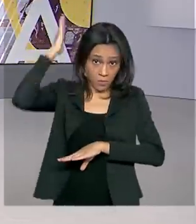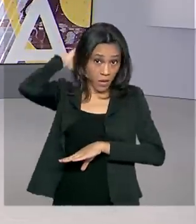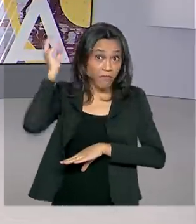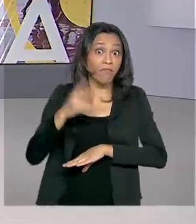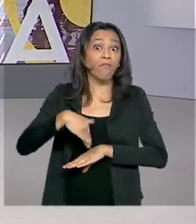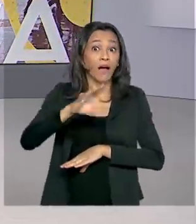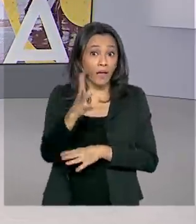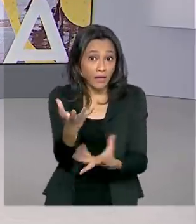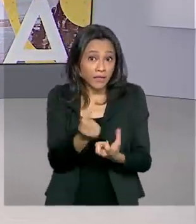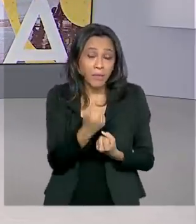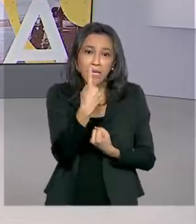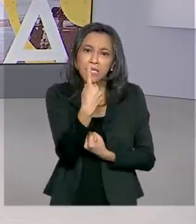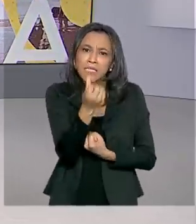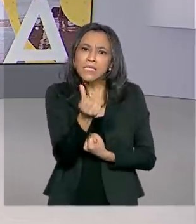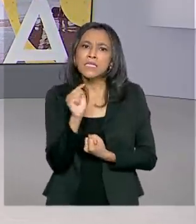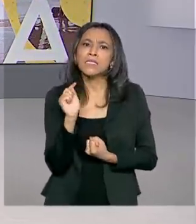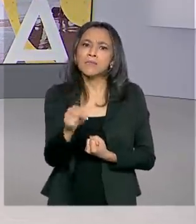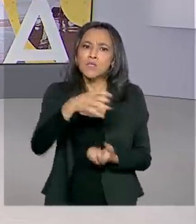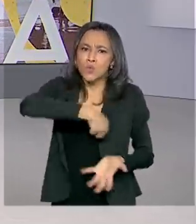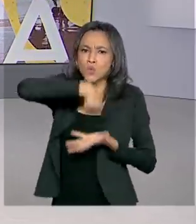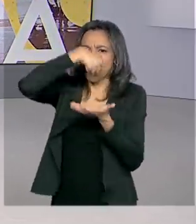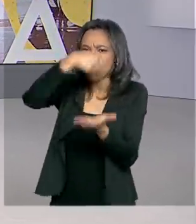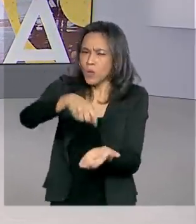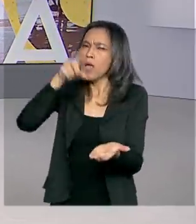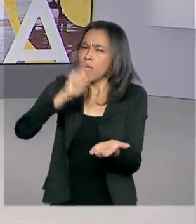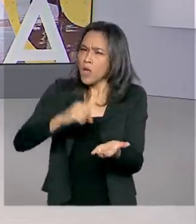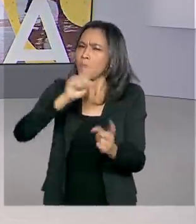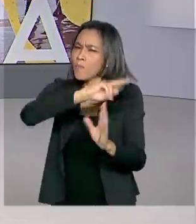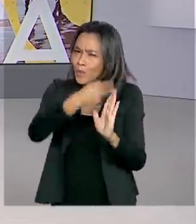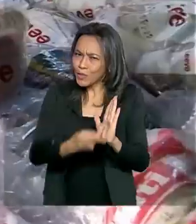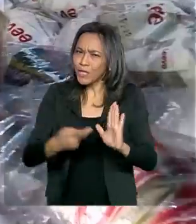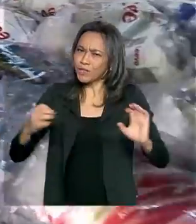As doações fazem parte do projeto Abrácio Marajó.